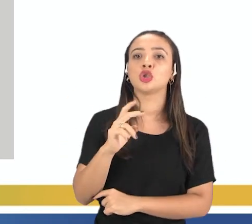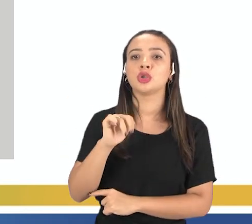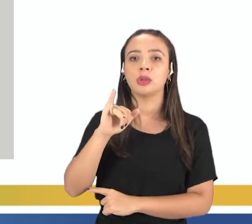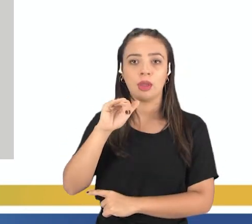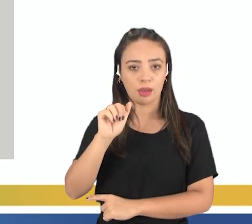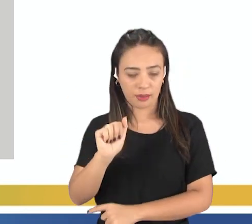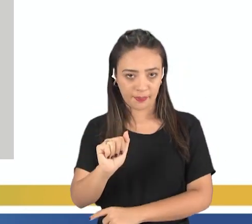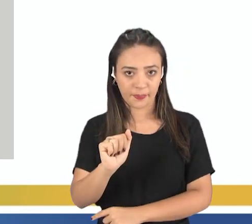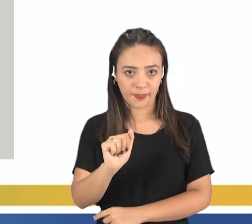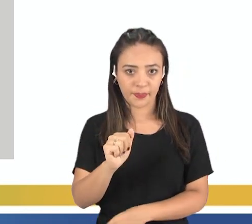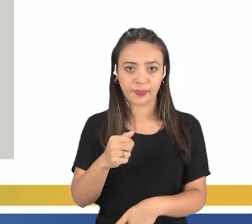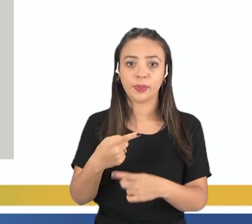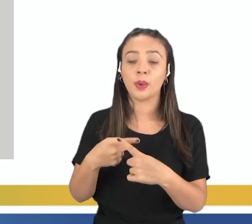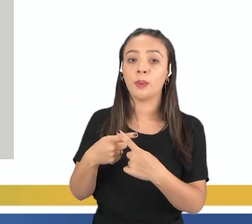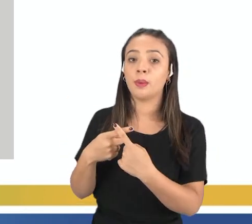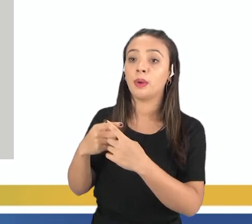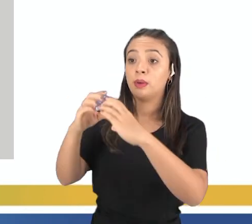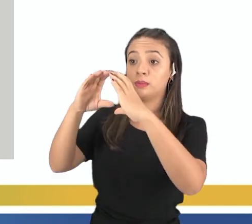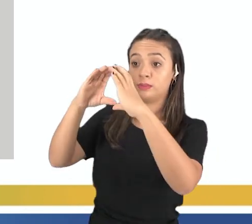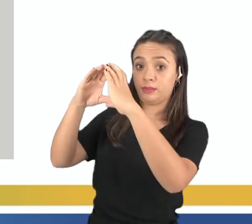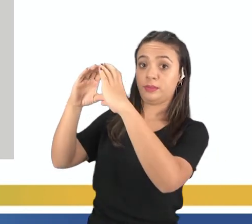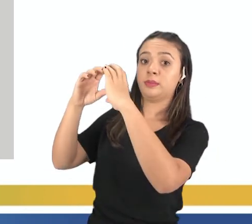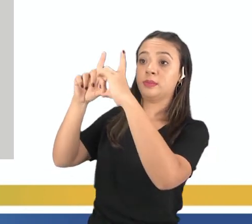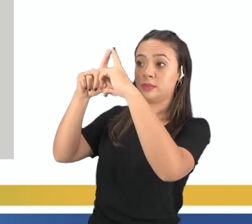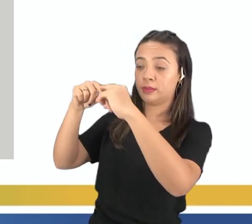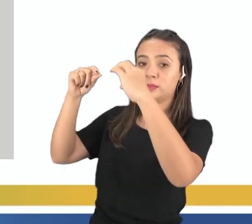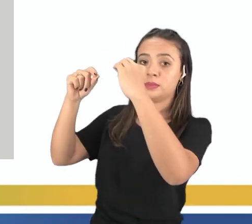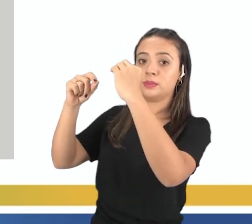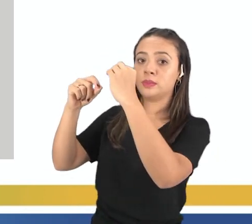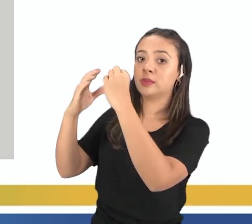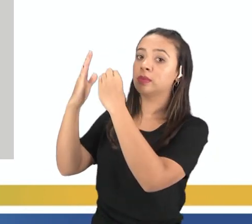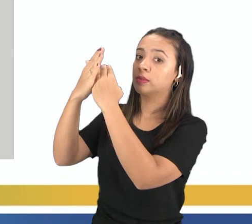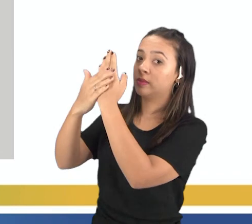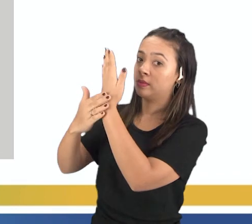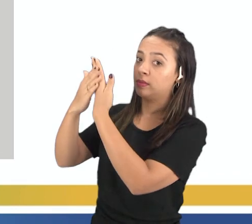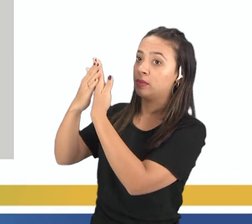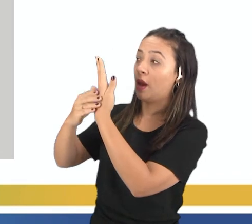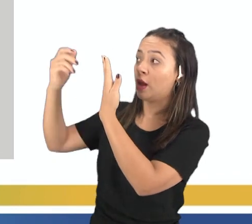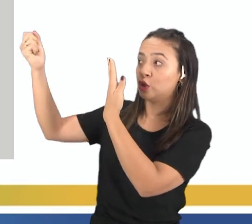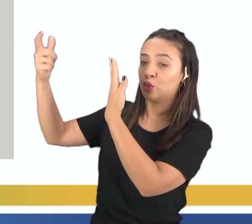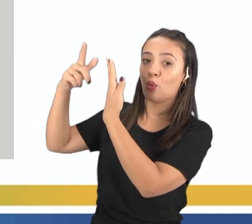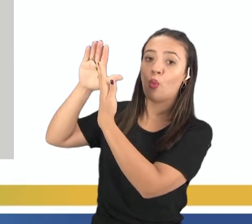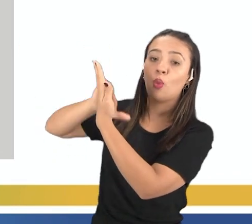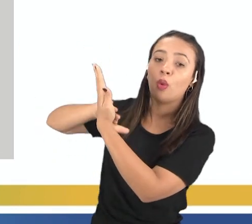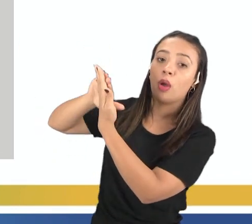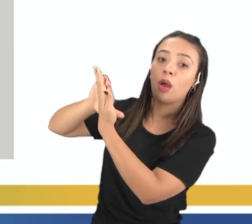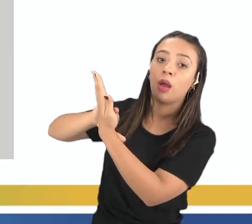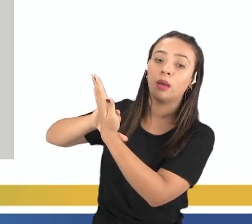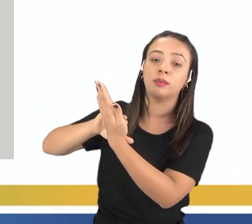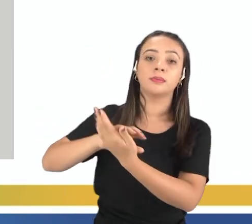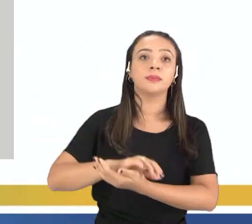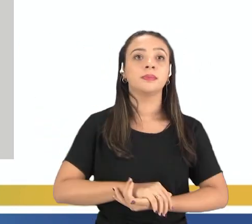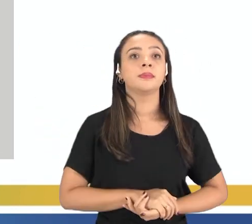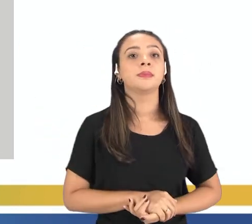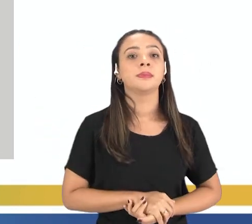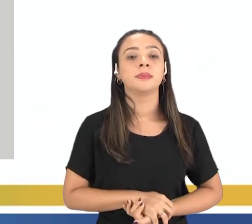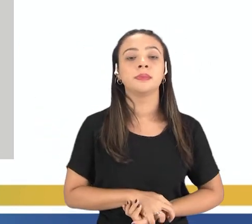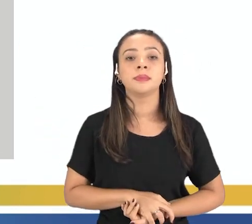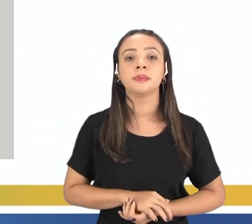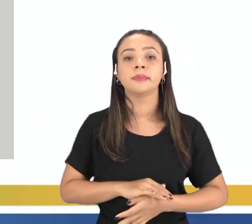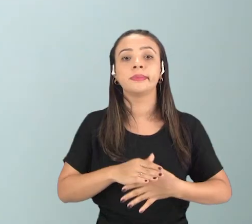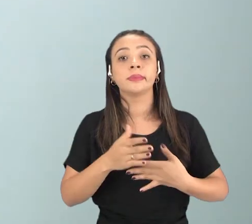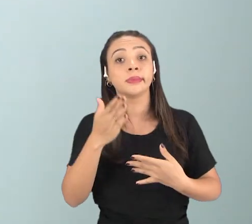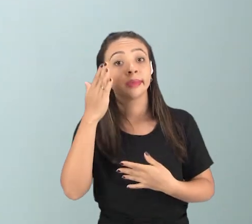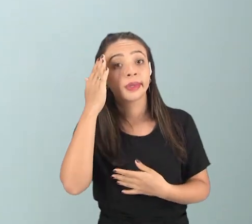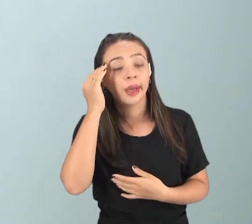visível da Lua está virada para o Sol. Por isso que nós conseguimos ver como se fosse uma esfera completa no céu, tá? Então, ter